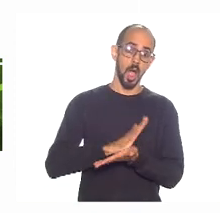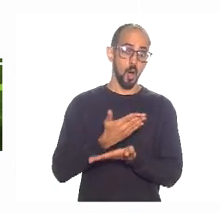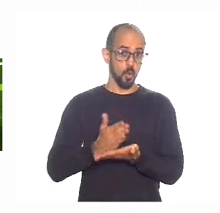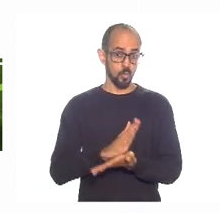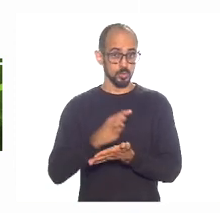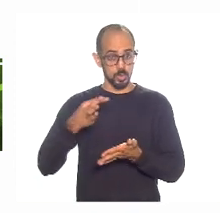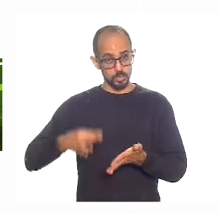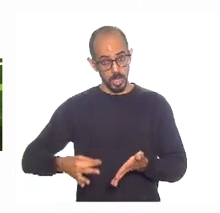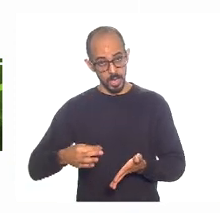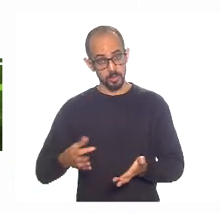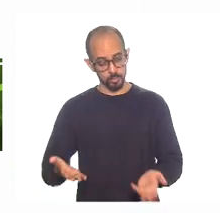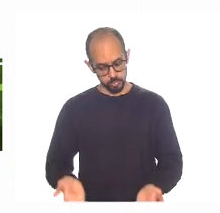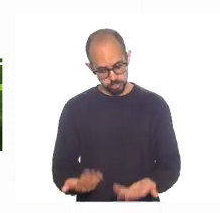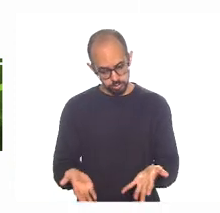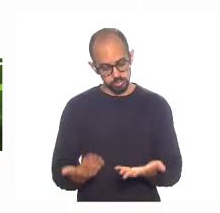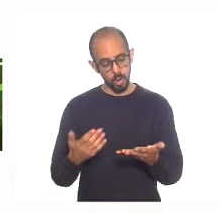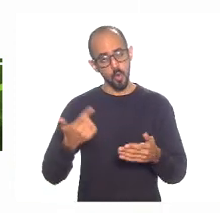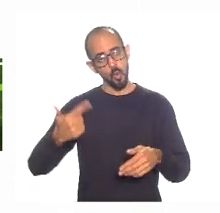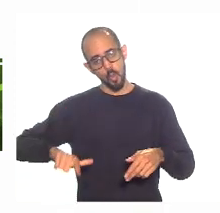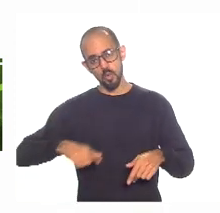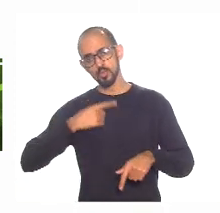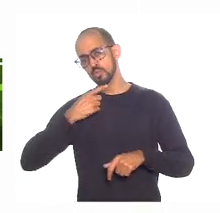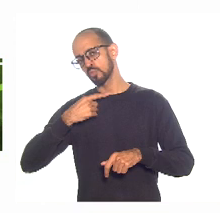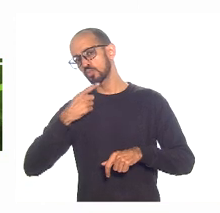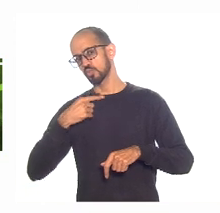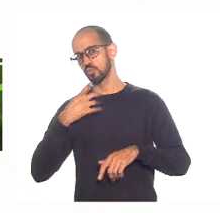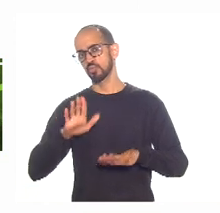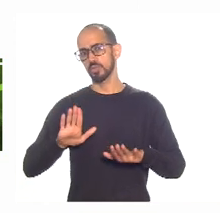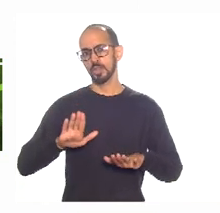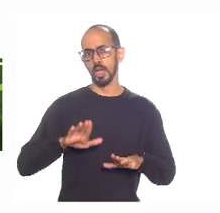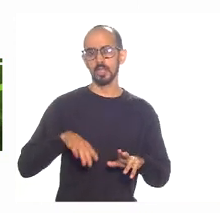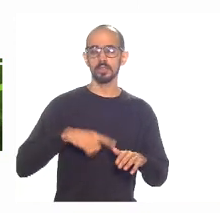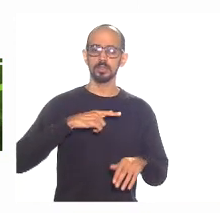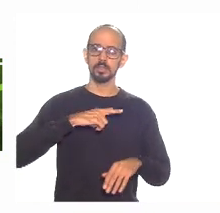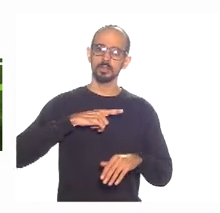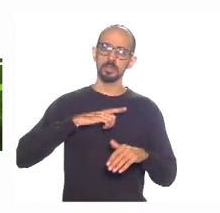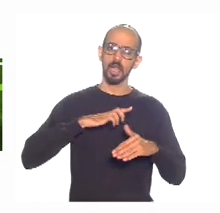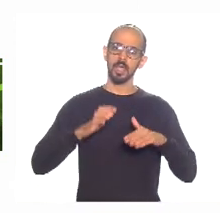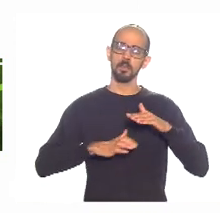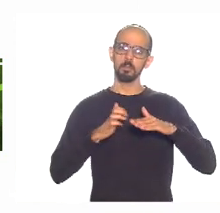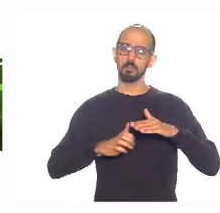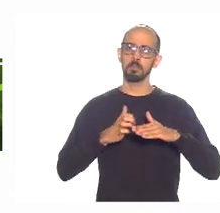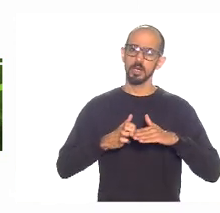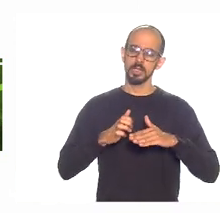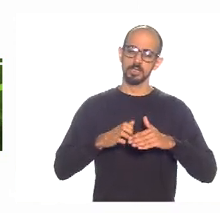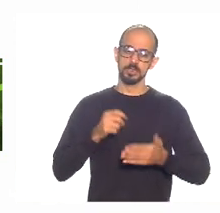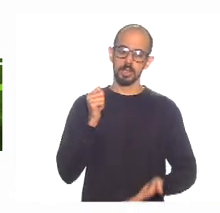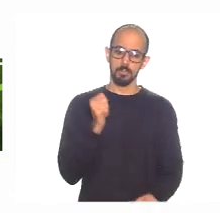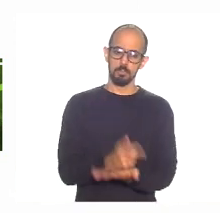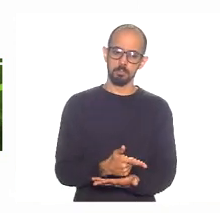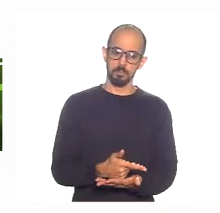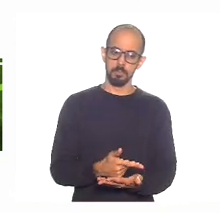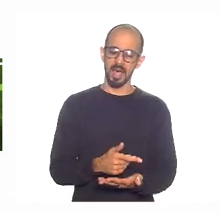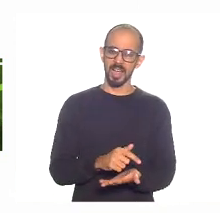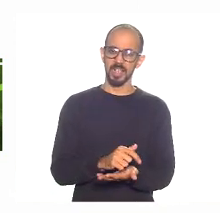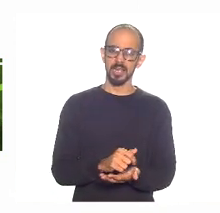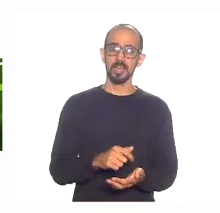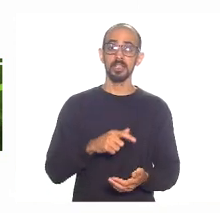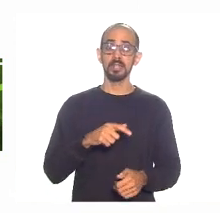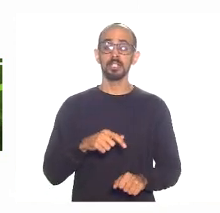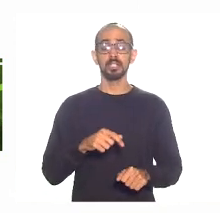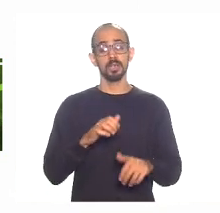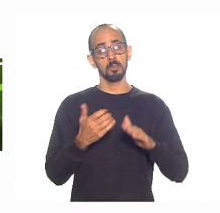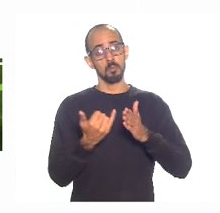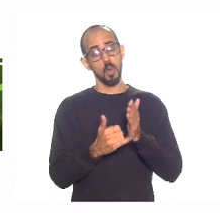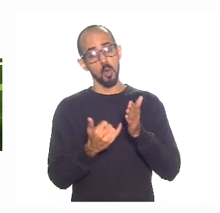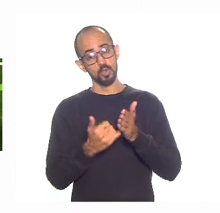são duvidosos. Tem empresa, segundo a Secretaria de Fazenda, que paga a empresa. Tem mais de um tipo de incentivo fiscal. Nós